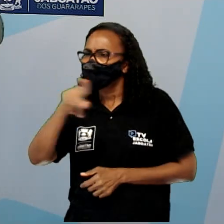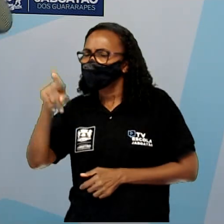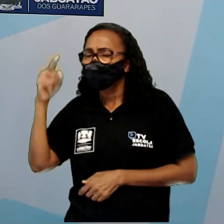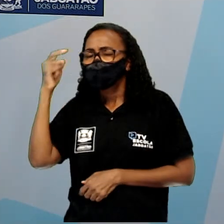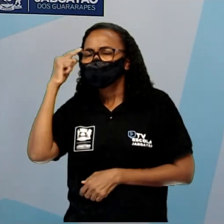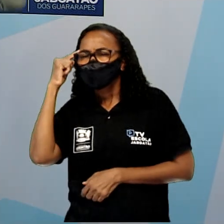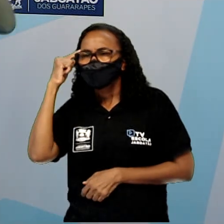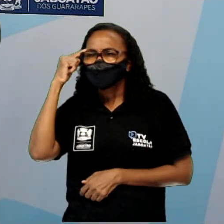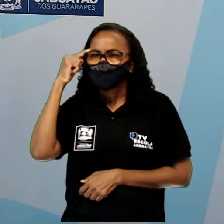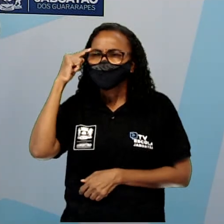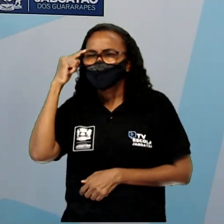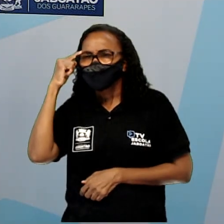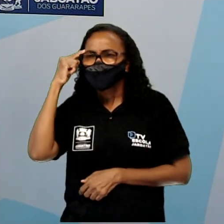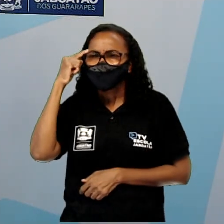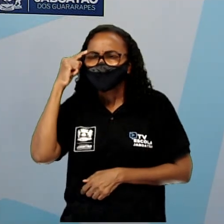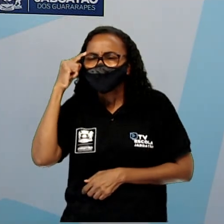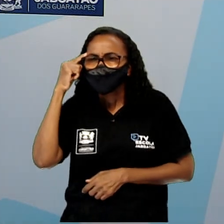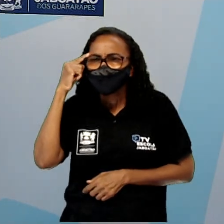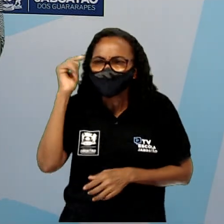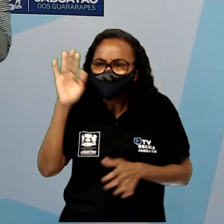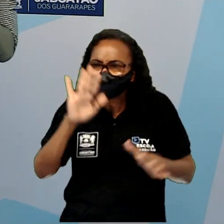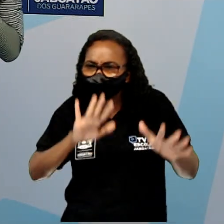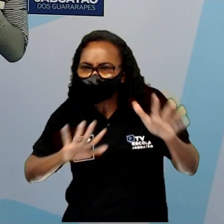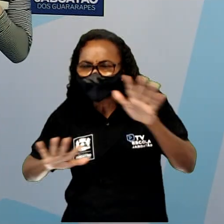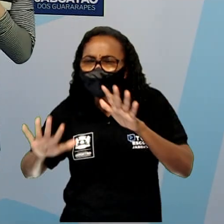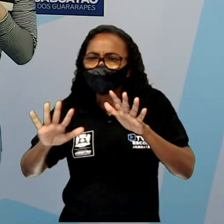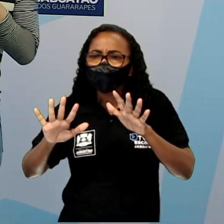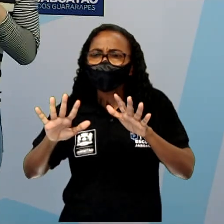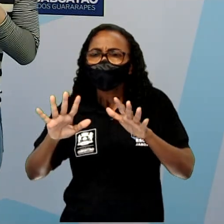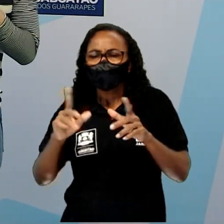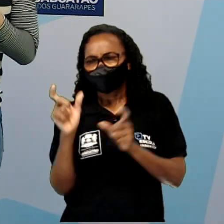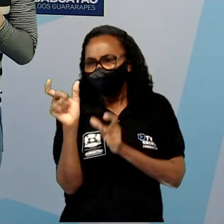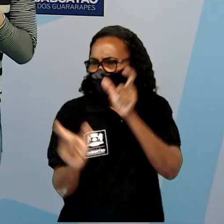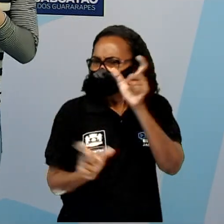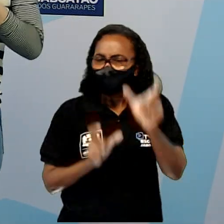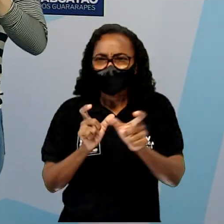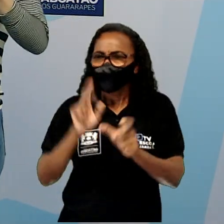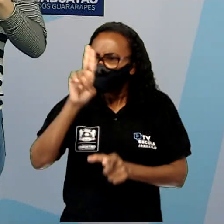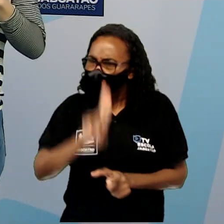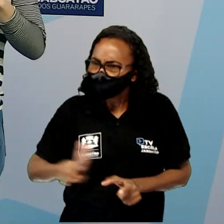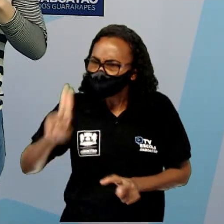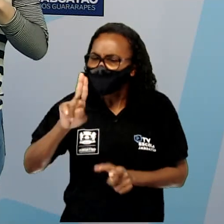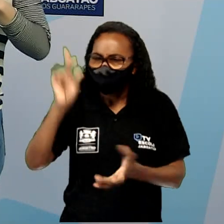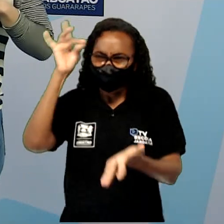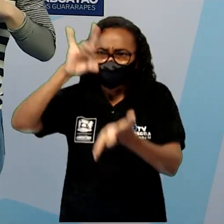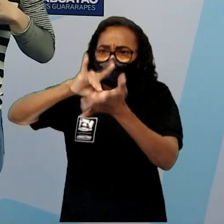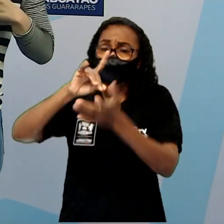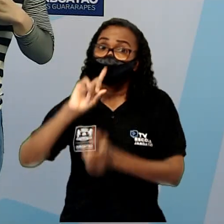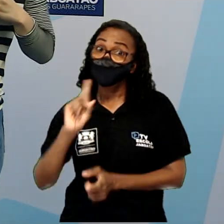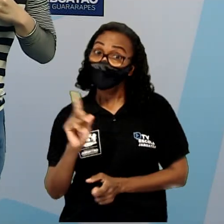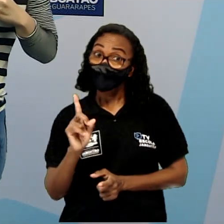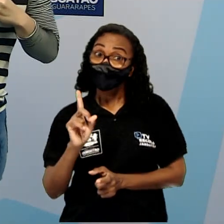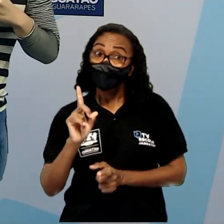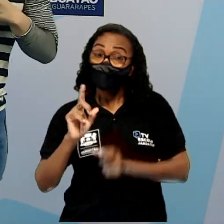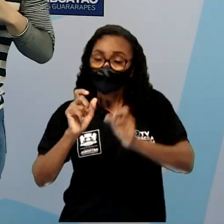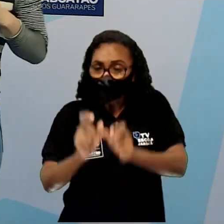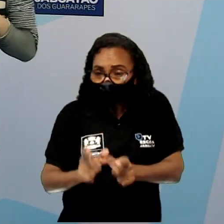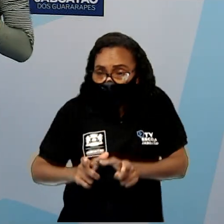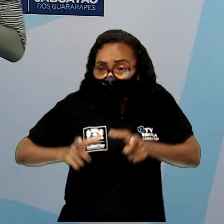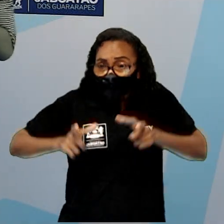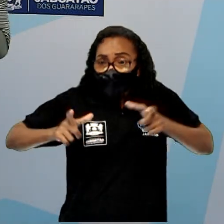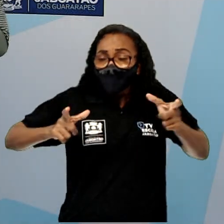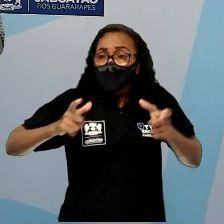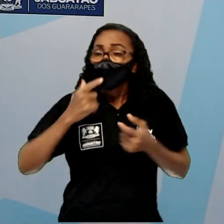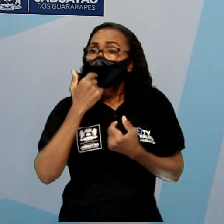imaginando essas cenas. Essas palavras não foram utilizadas aqui no sentido real. Michelin Verusky está ampliando a língua.